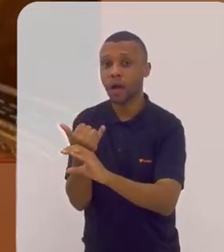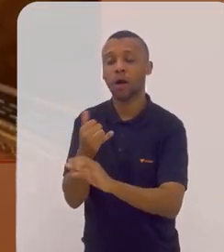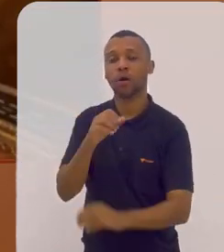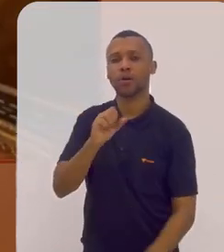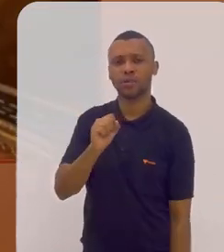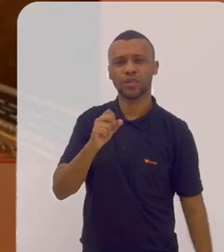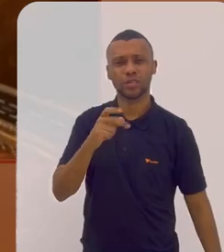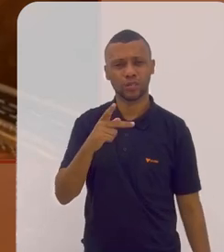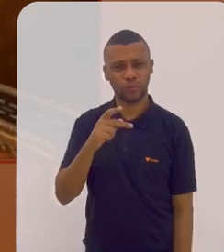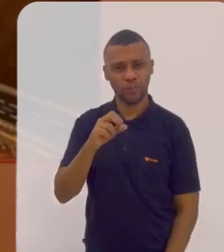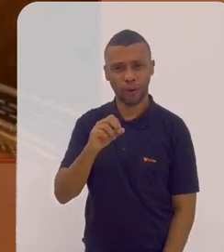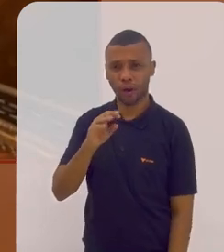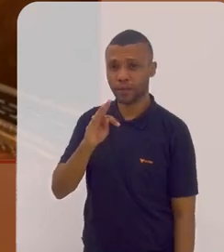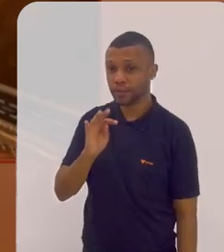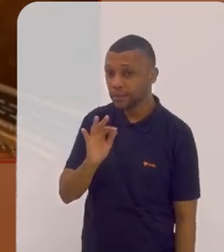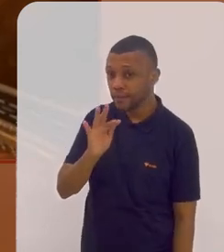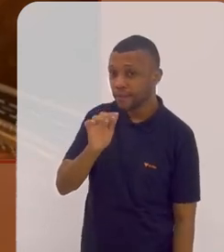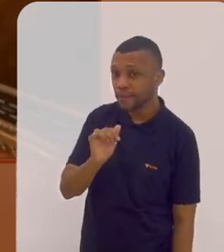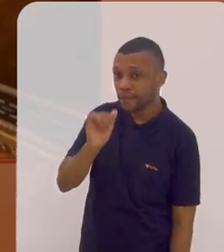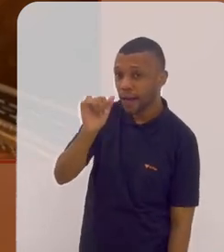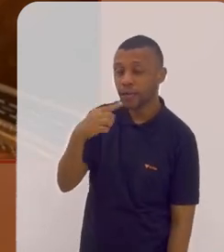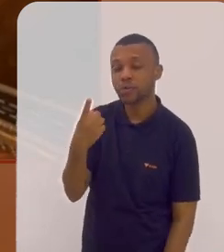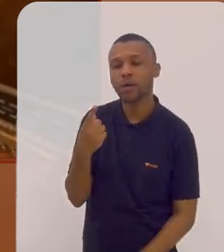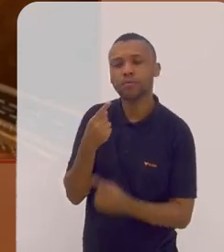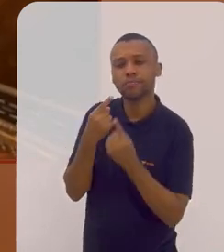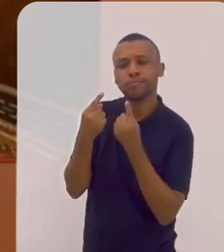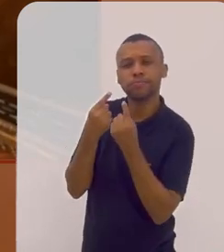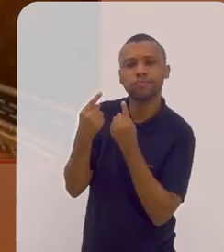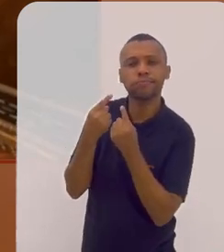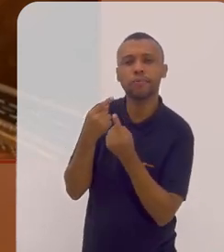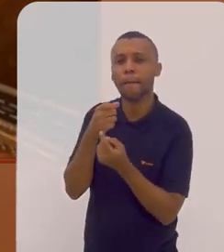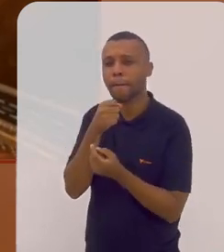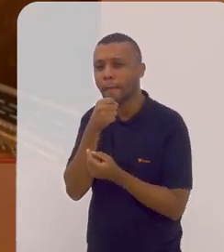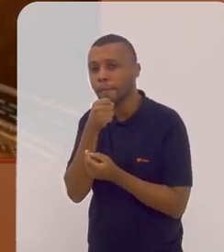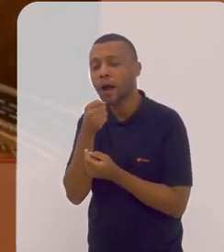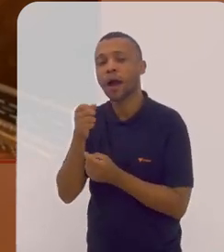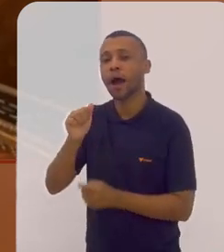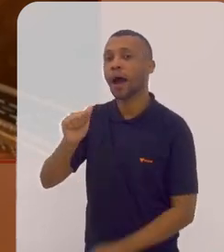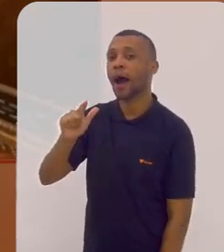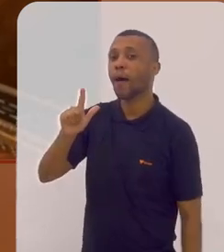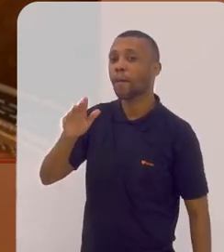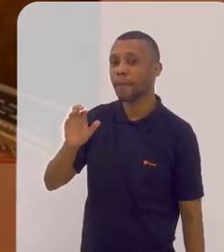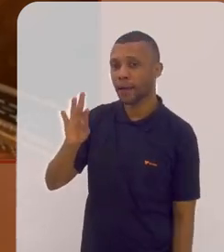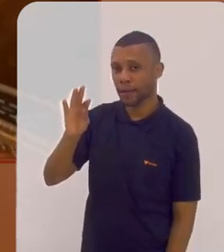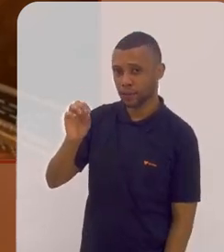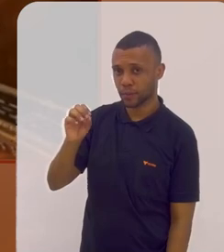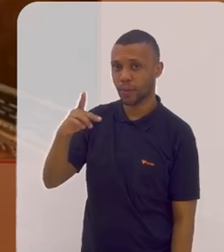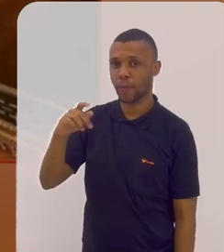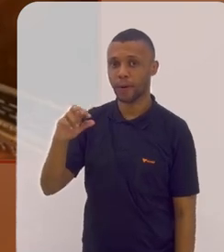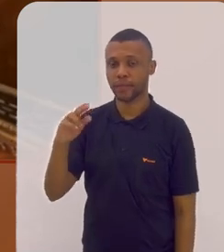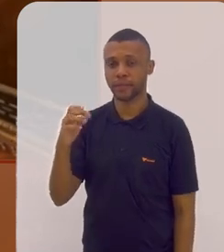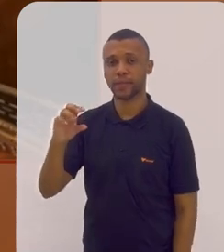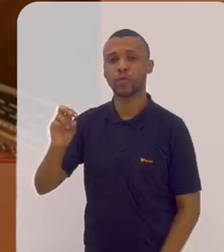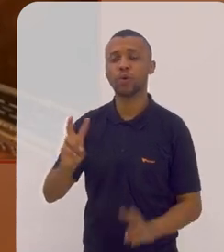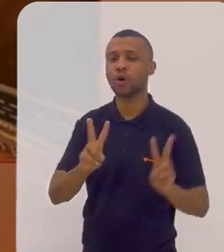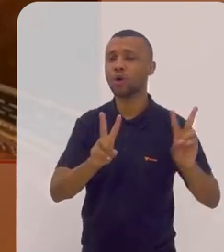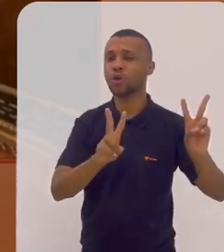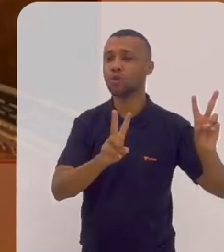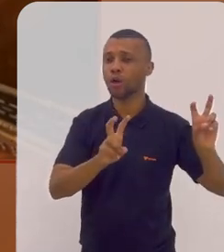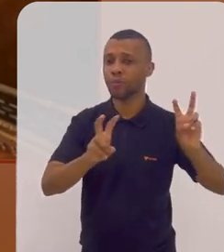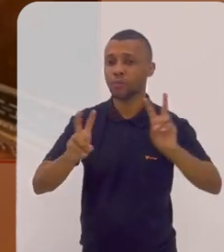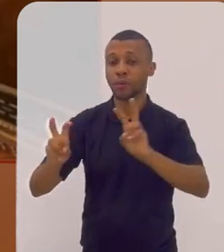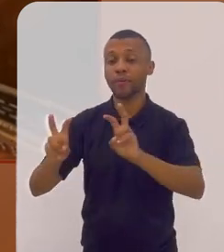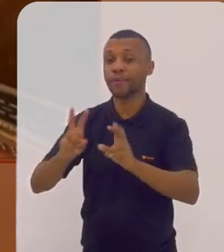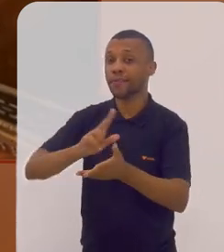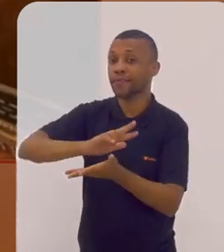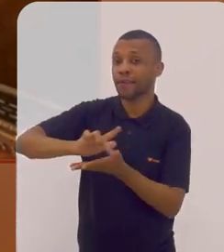Spotify do Música Brasilis em que eu converso com Alberto Pacheco sobre Dom Pedro o compositor e sobre as diversas